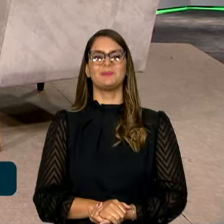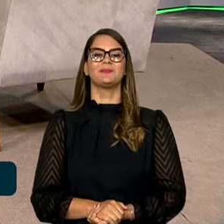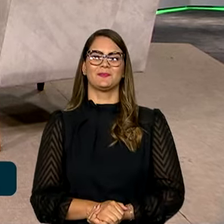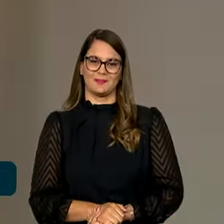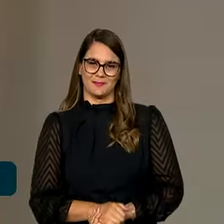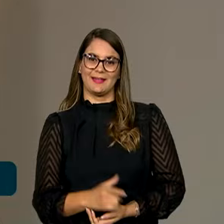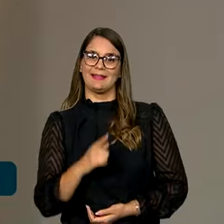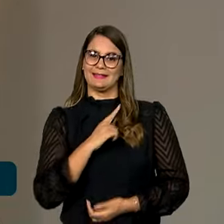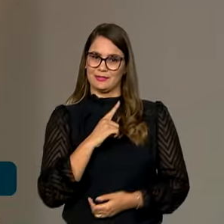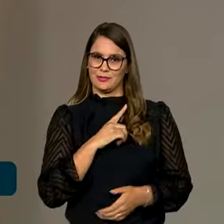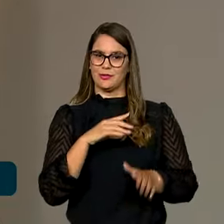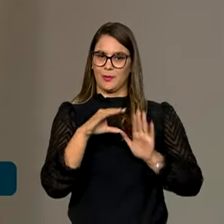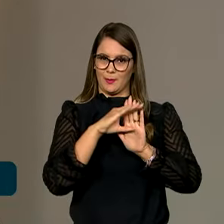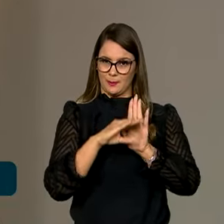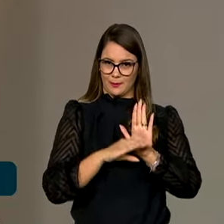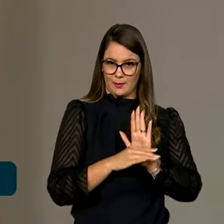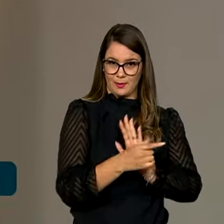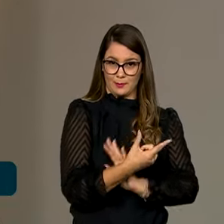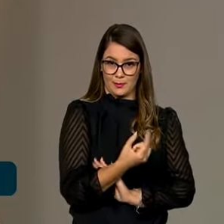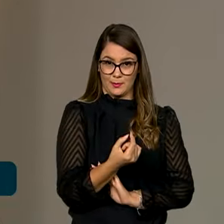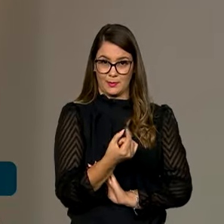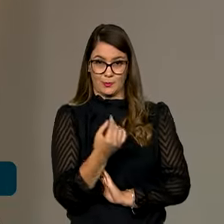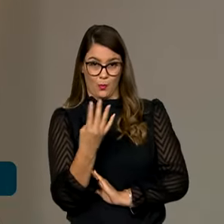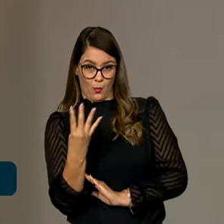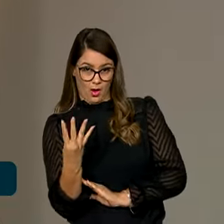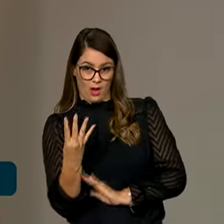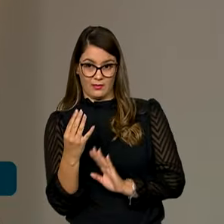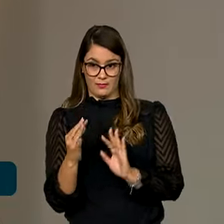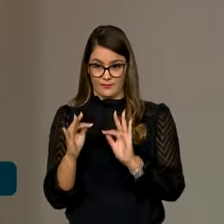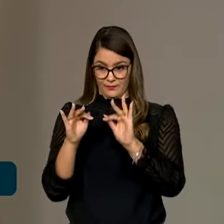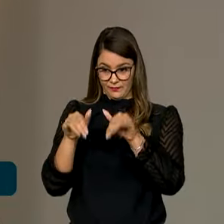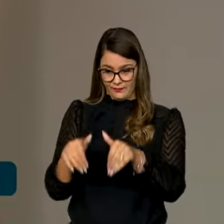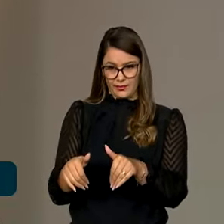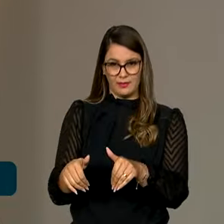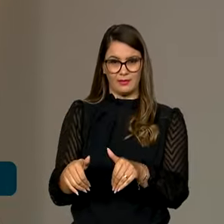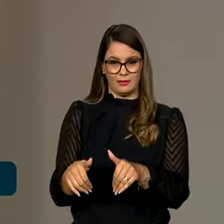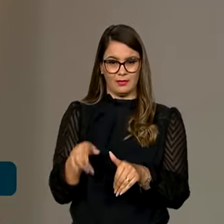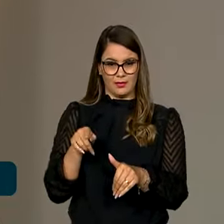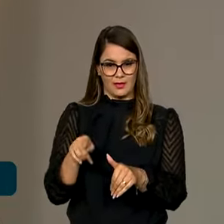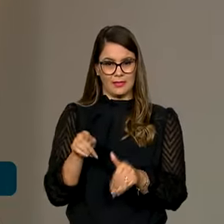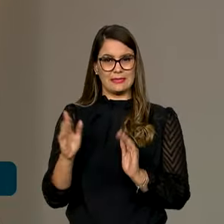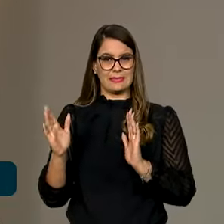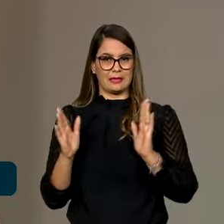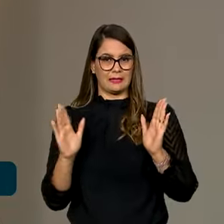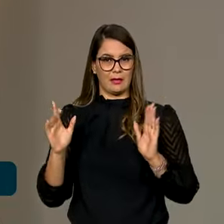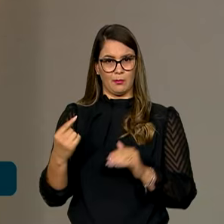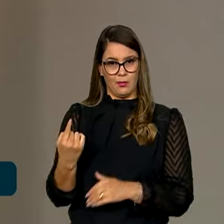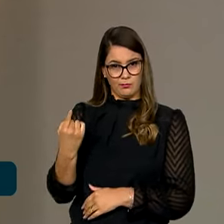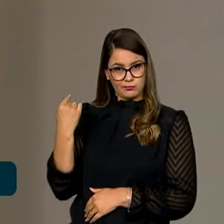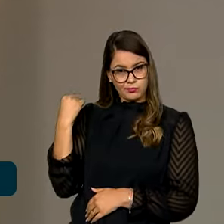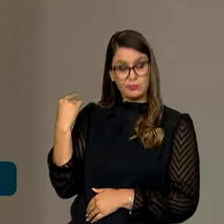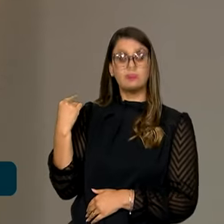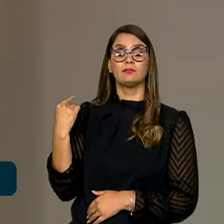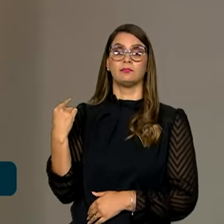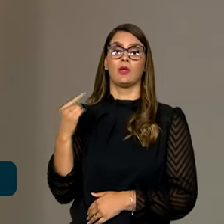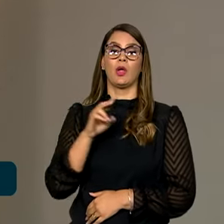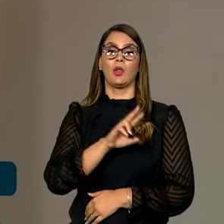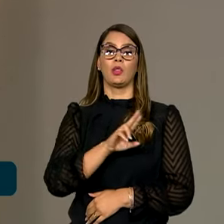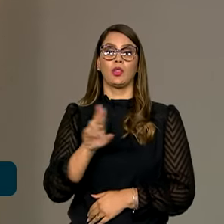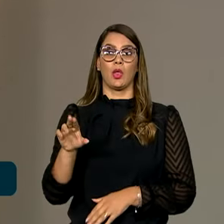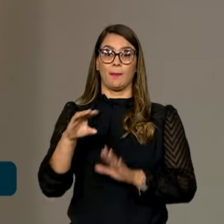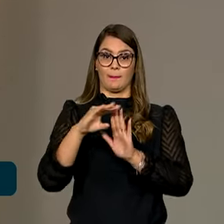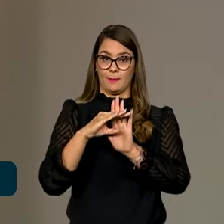existiu um programa desde 2004, e ele foi extinto nesse tempo recente, chamado